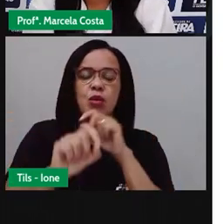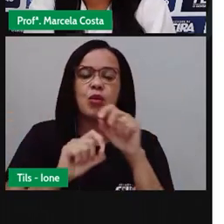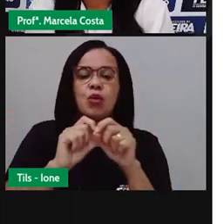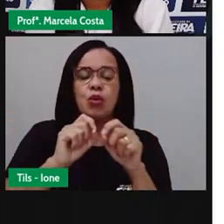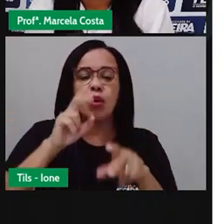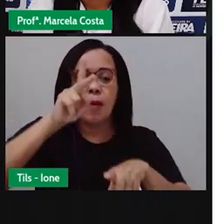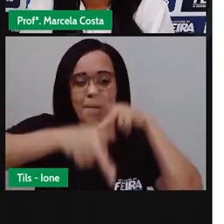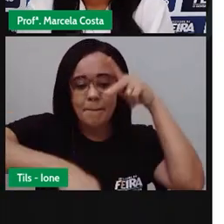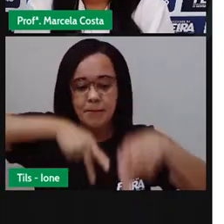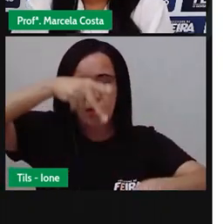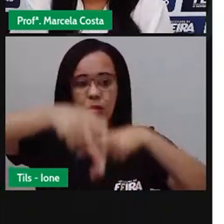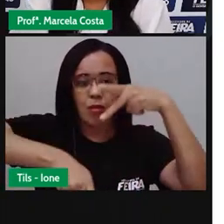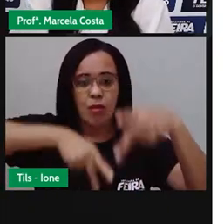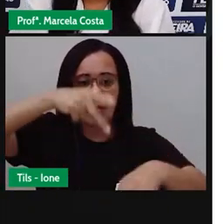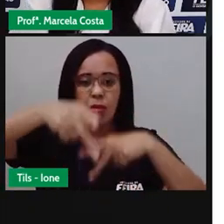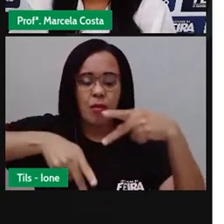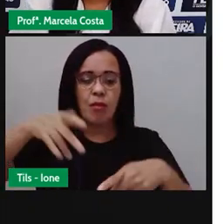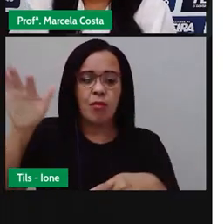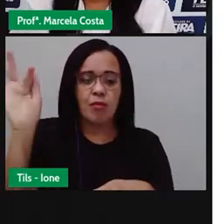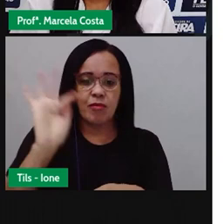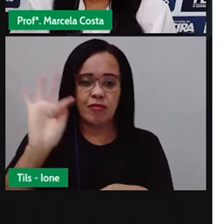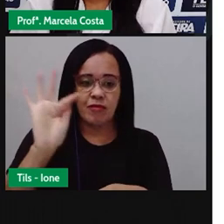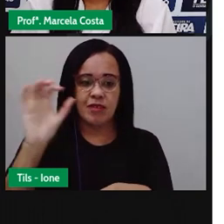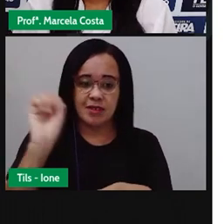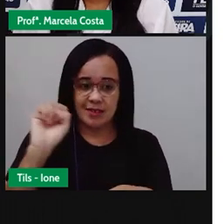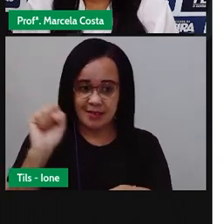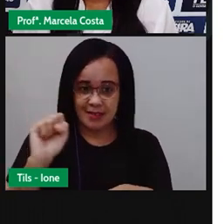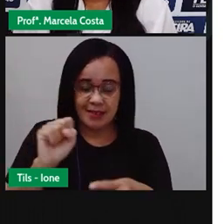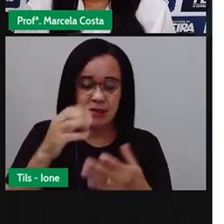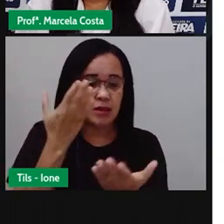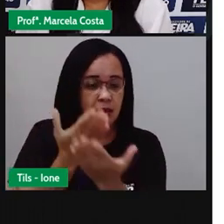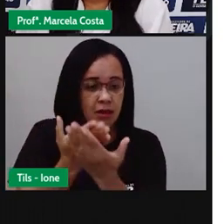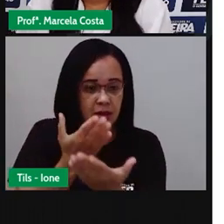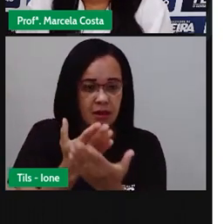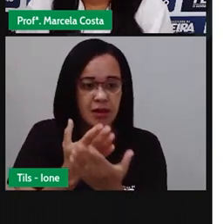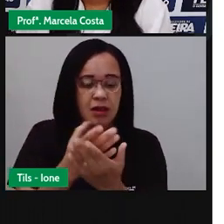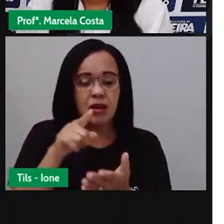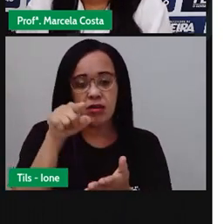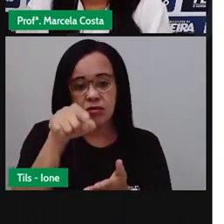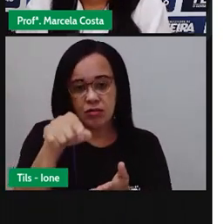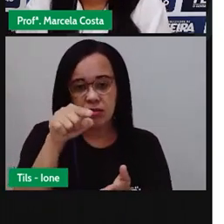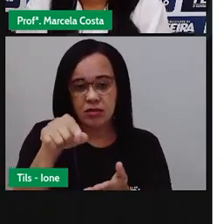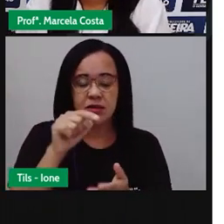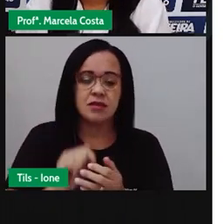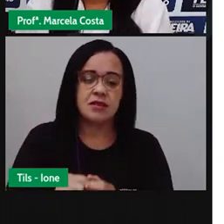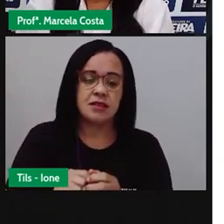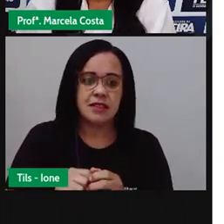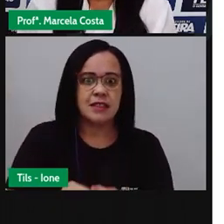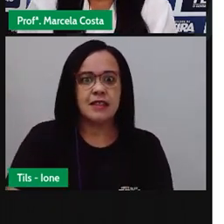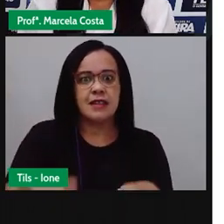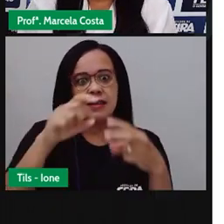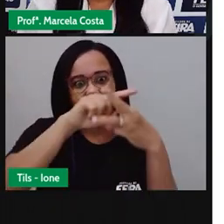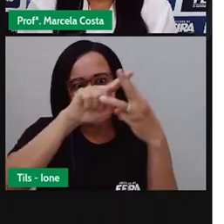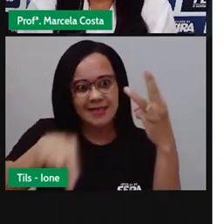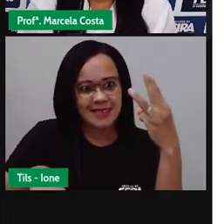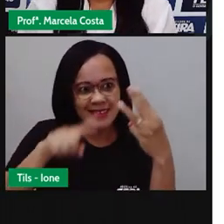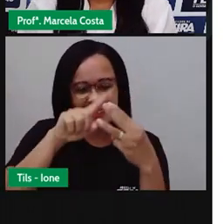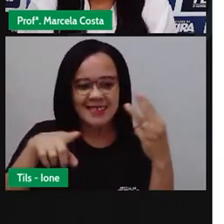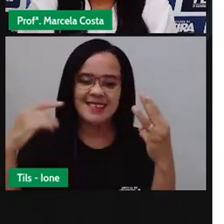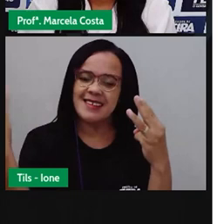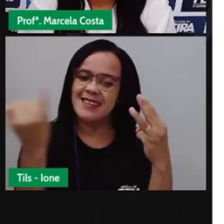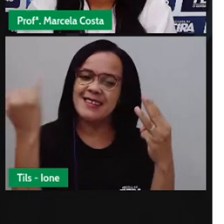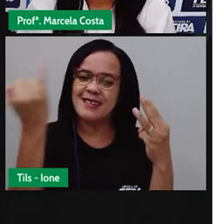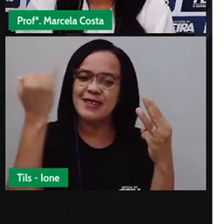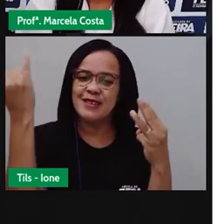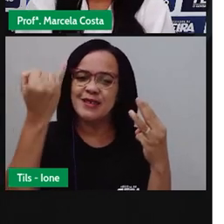ferindo. Com essa aula, você vai estabelecer relações com a